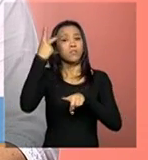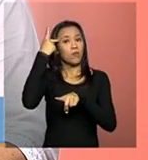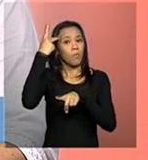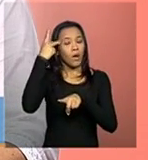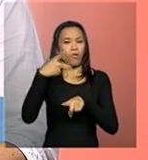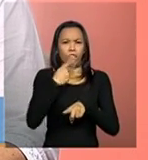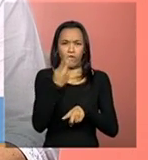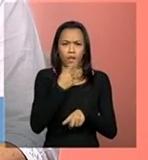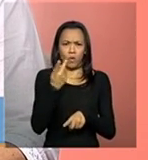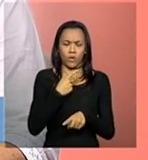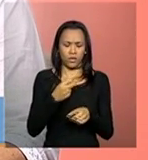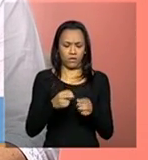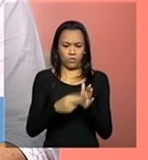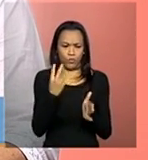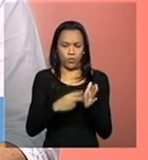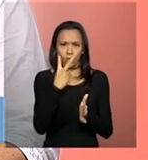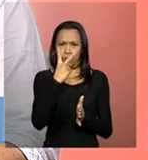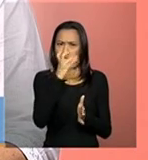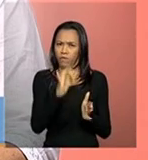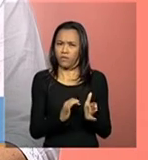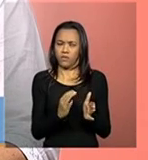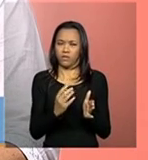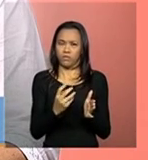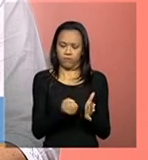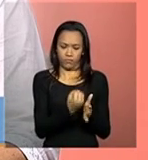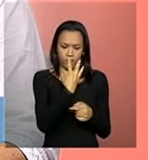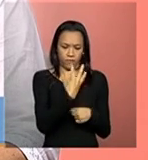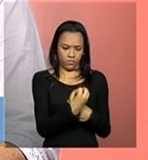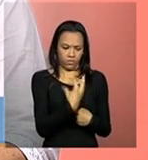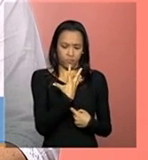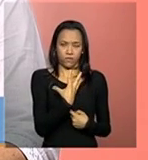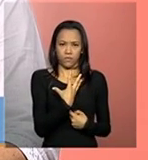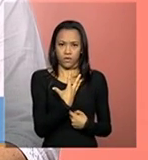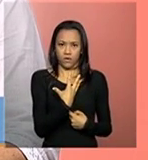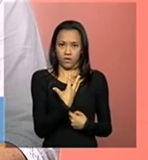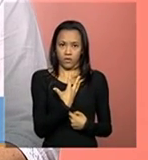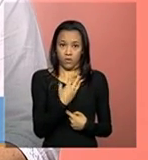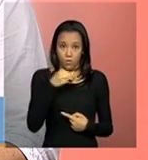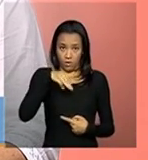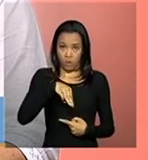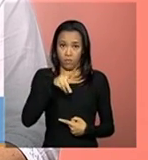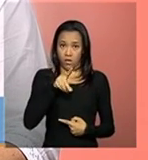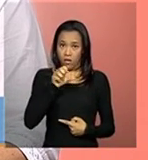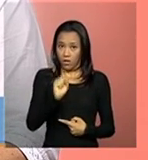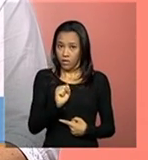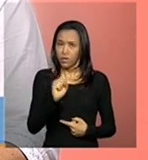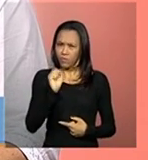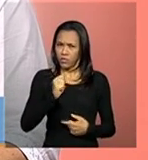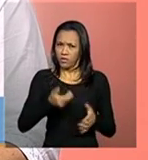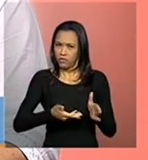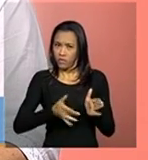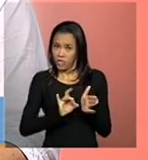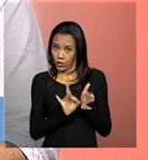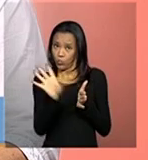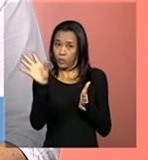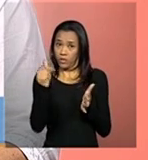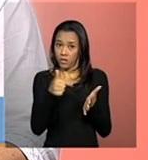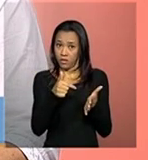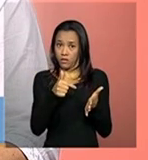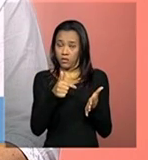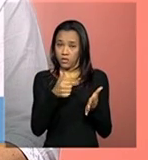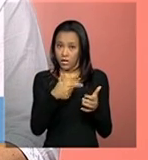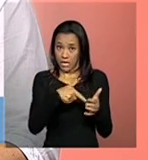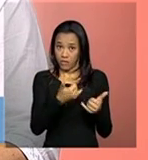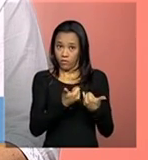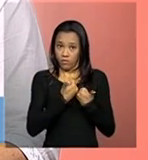duplicados. O MDS, se é possível excluí-los? A